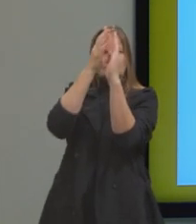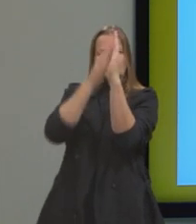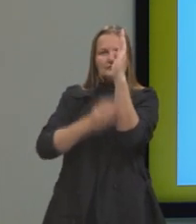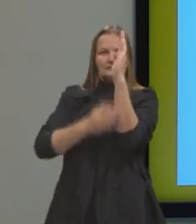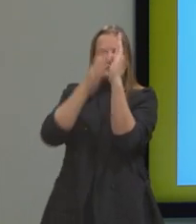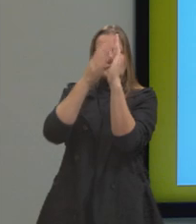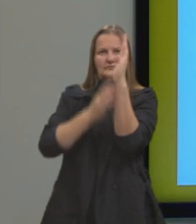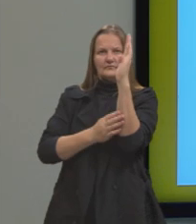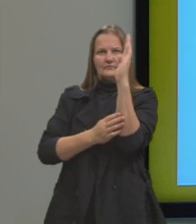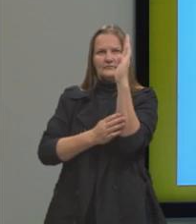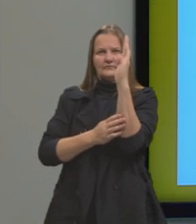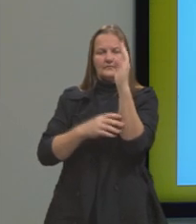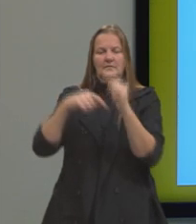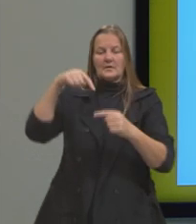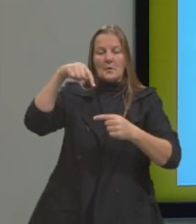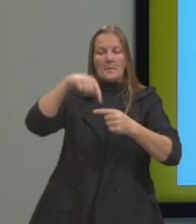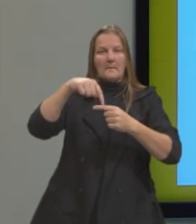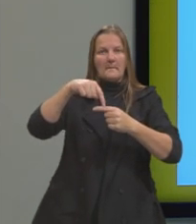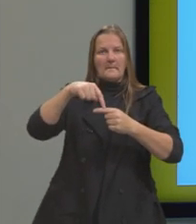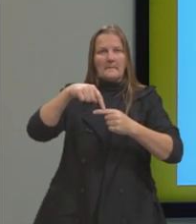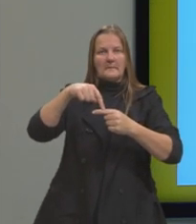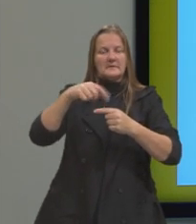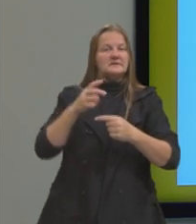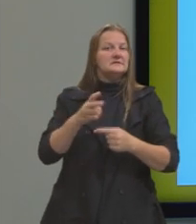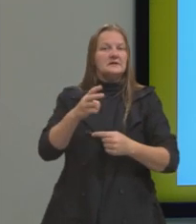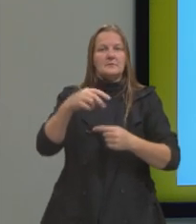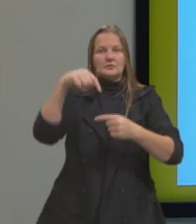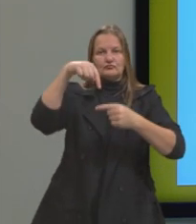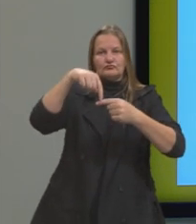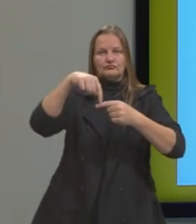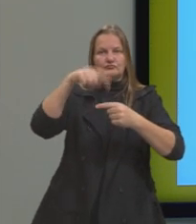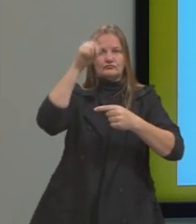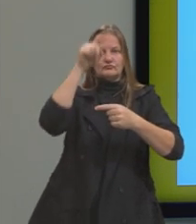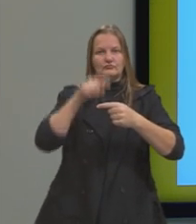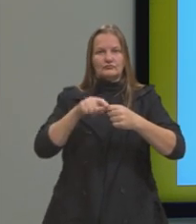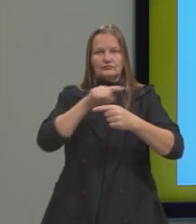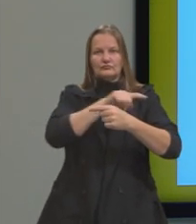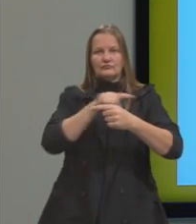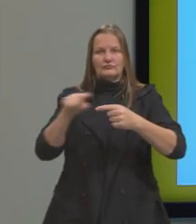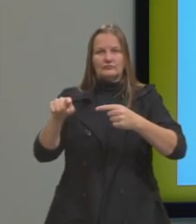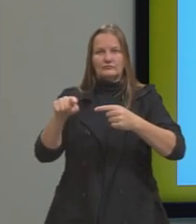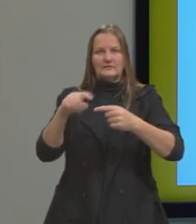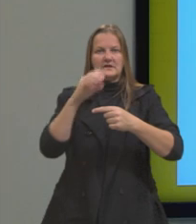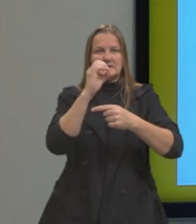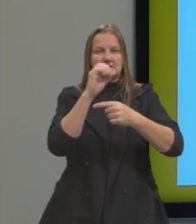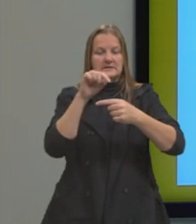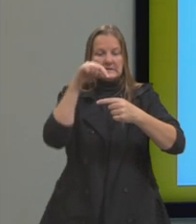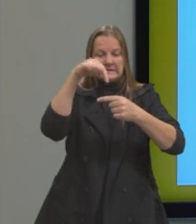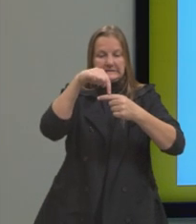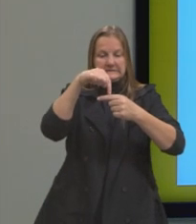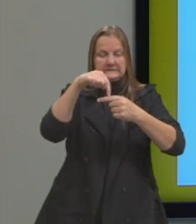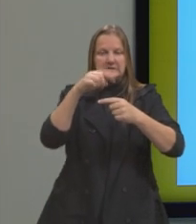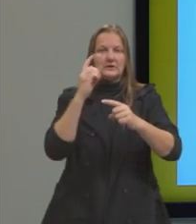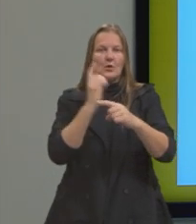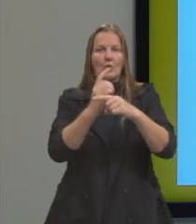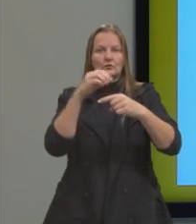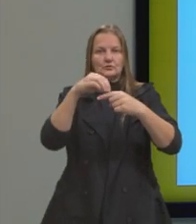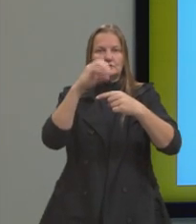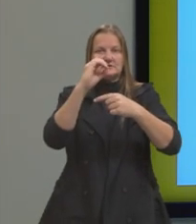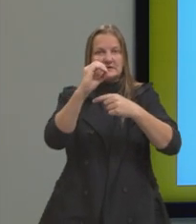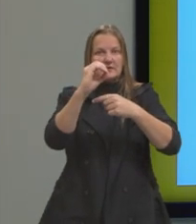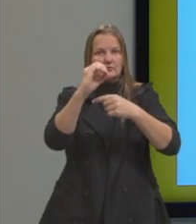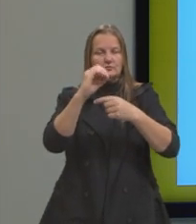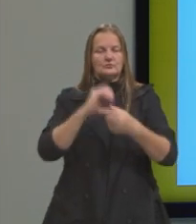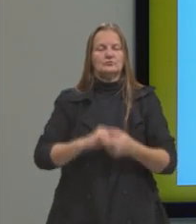perpendicular à outra, e, principalmente, aqui, na origem nós temos zero, que é o ponto referencial do qual eu falei no slide